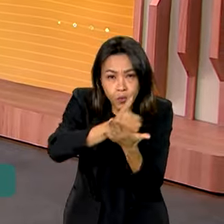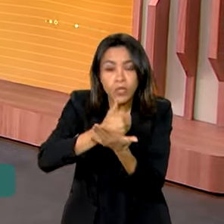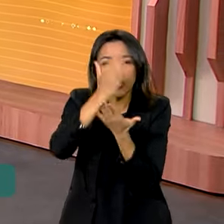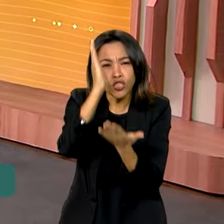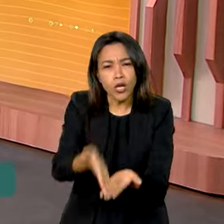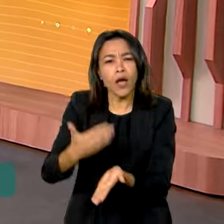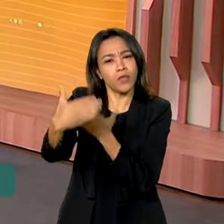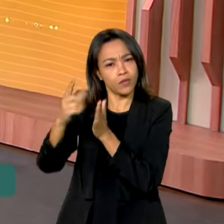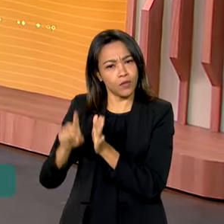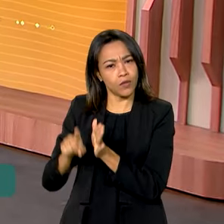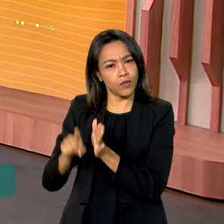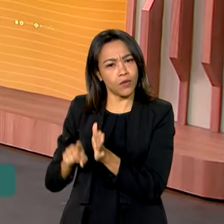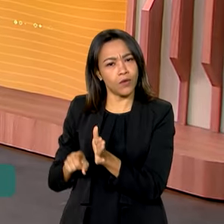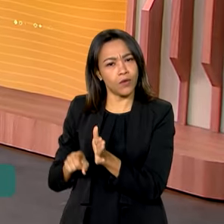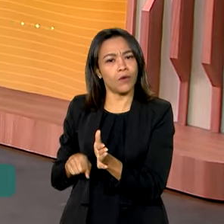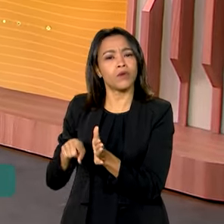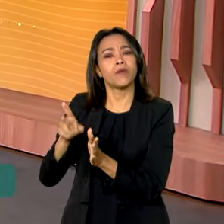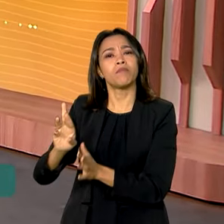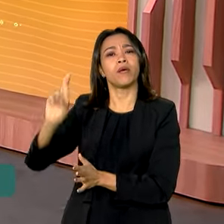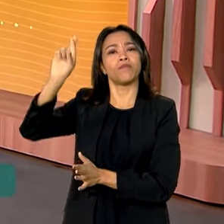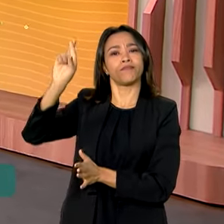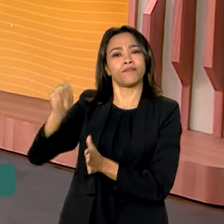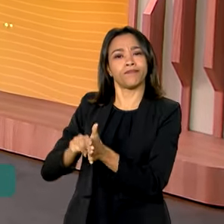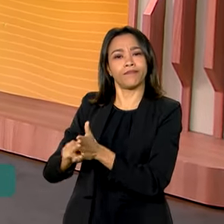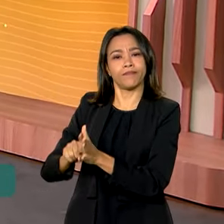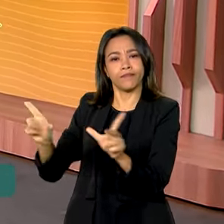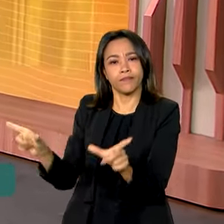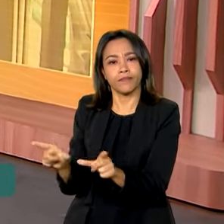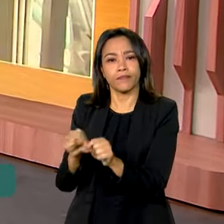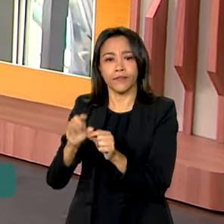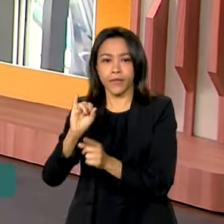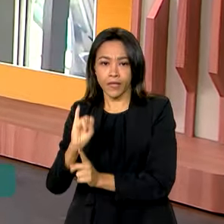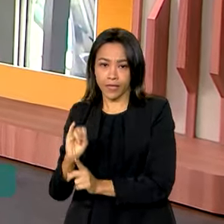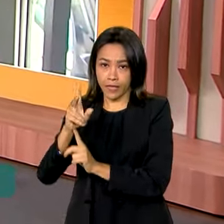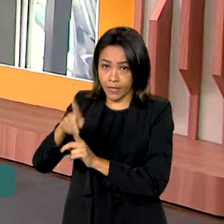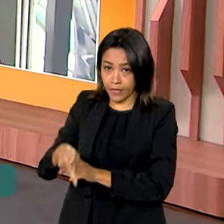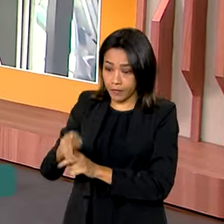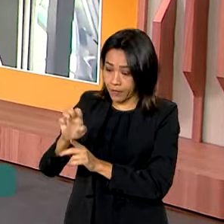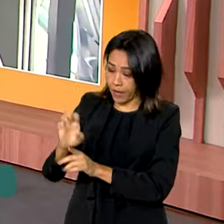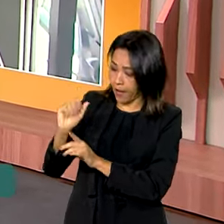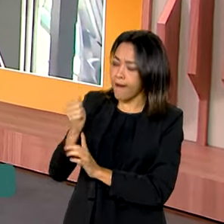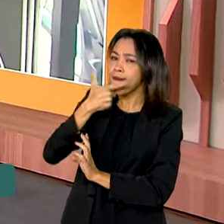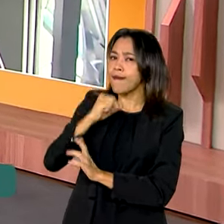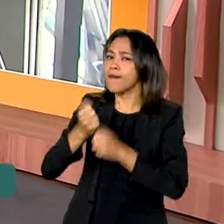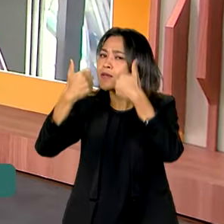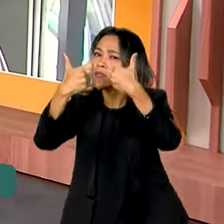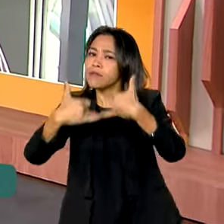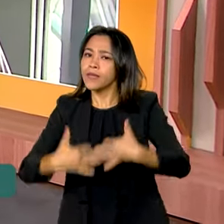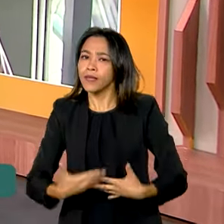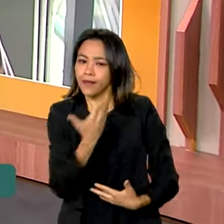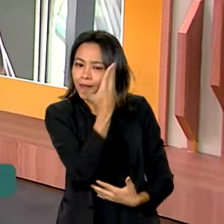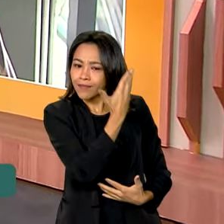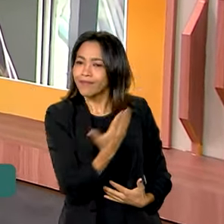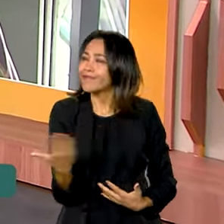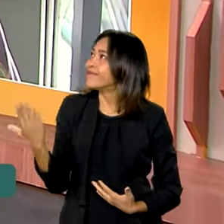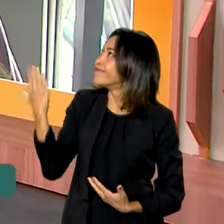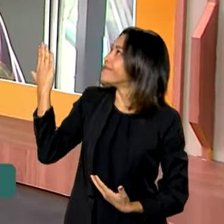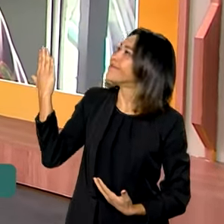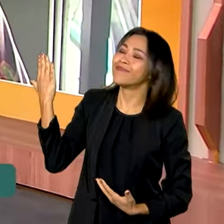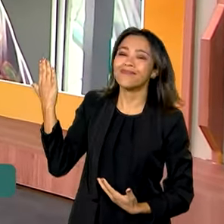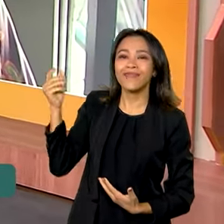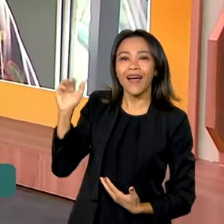começou a ser feito pelo Esquisa Econômica Aplicada, IPEA. Quem vai nos explicar melhor essa iniciativa é Ana Amélia